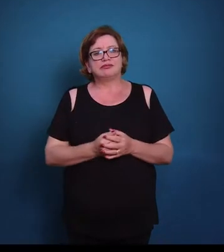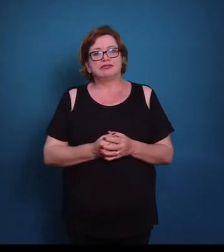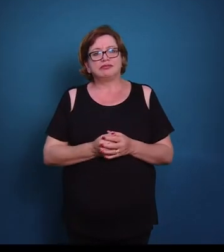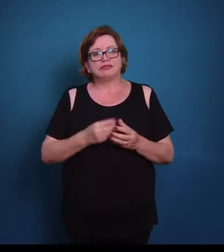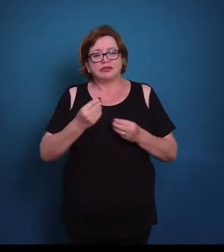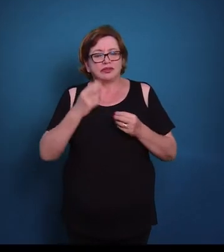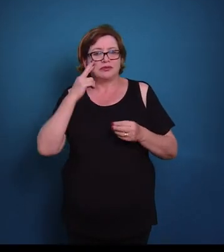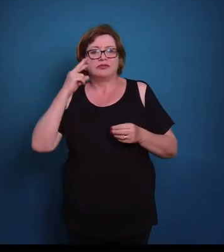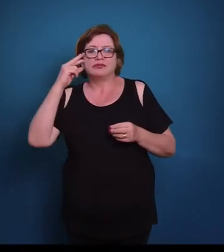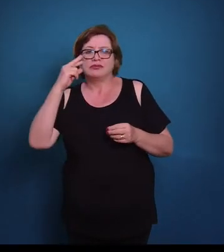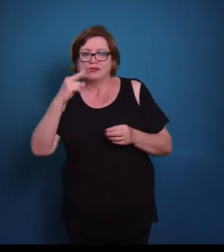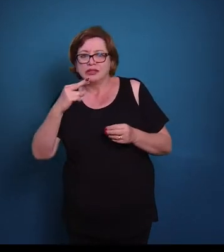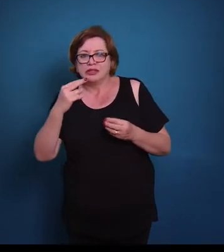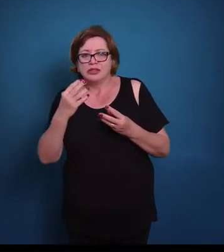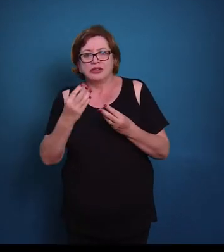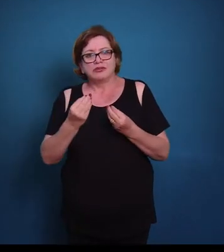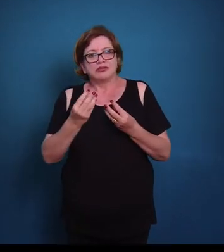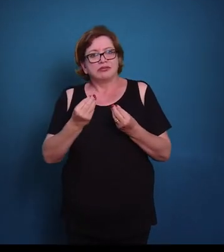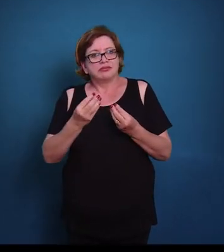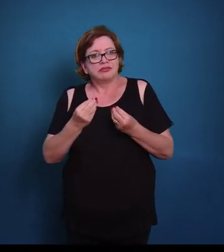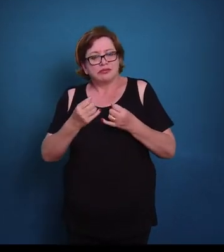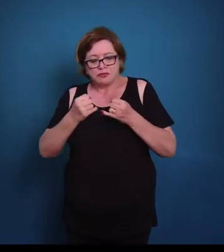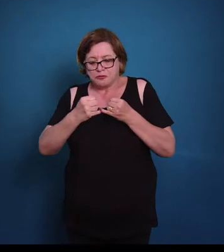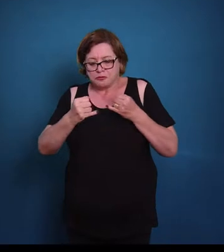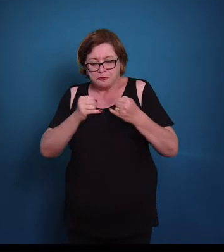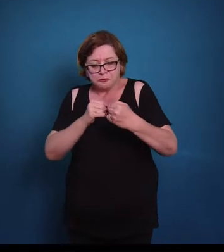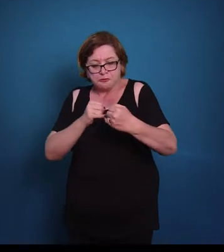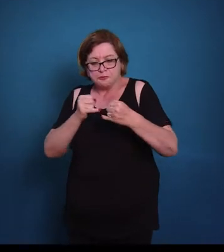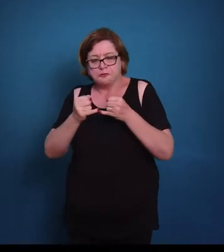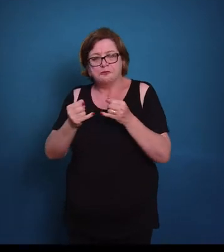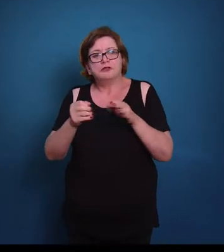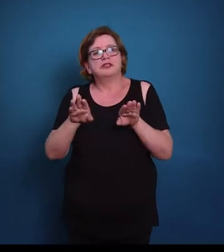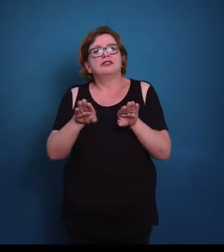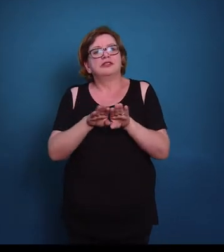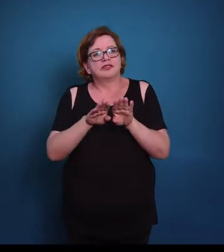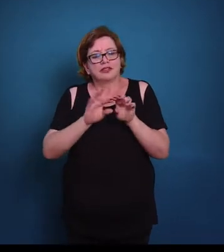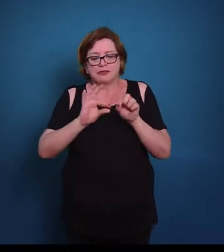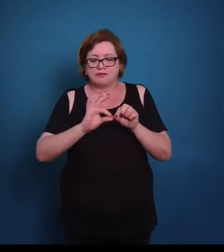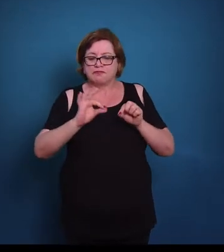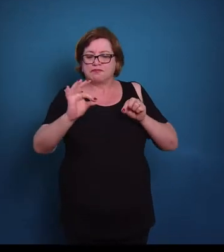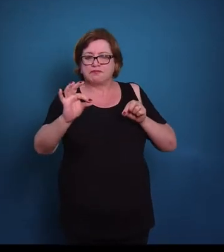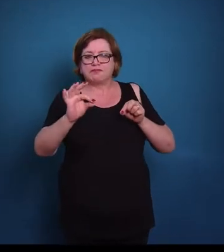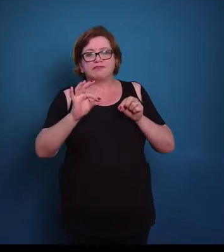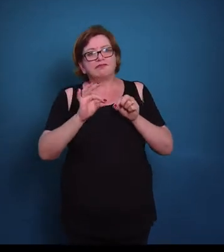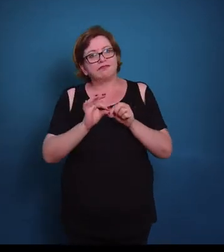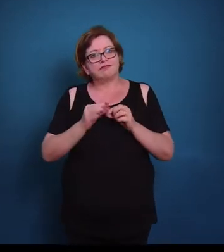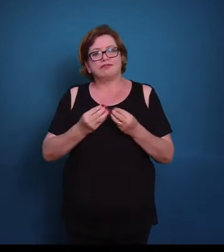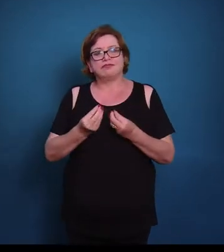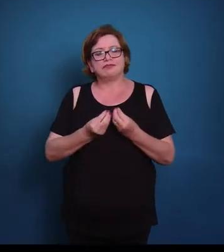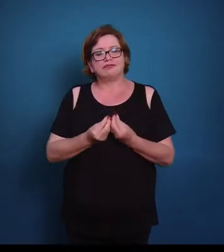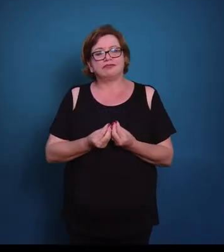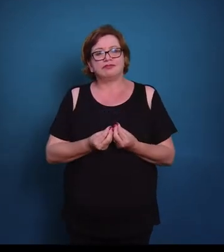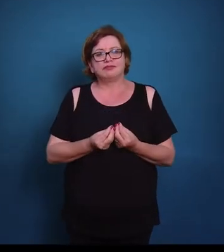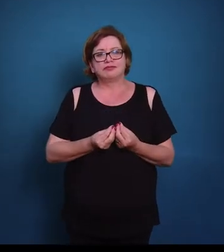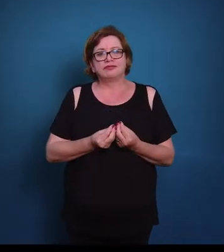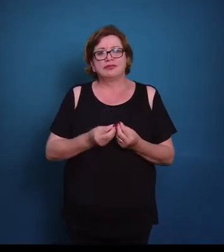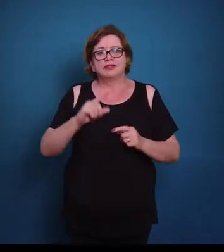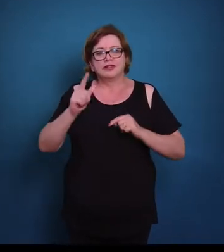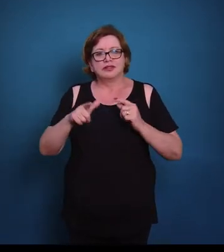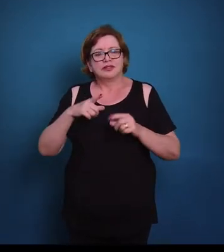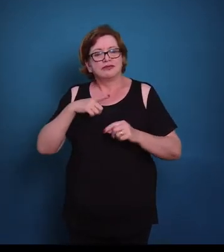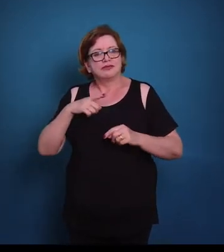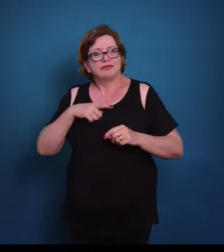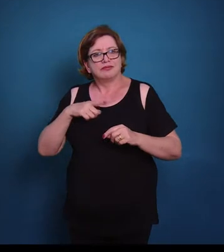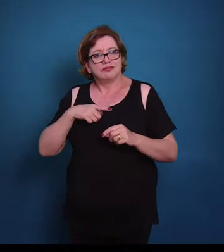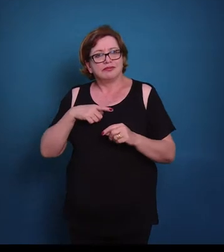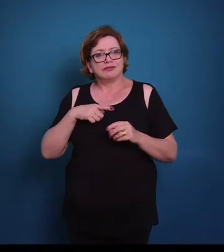Então note que nós temos uma grande quantidade de fibra elástica, dando essa elasticidade para esse tipo de tecido. Então nós encontramos